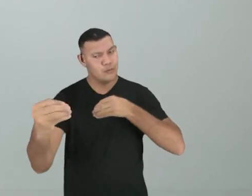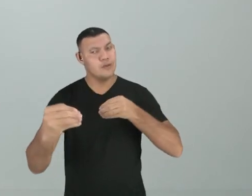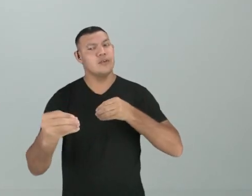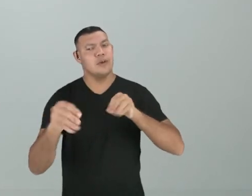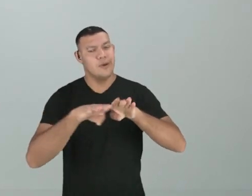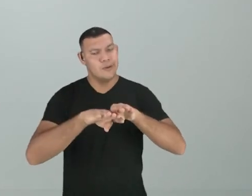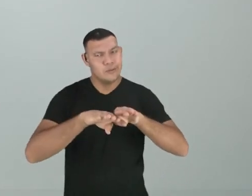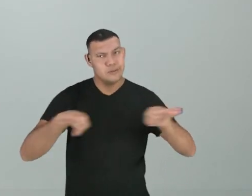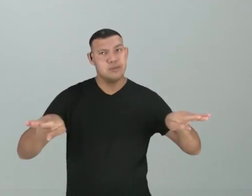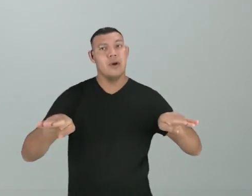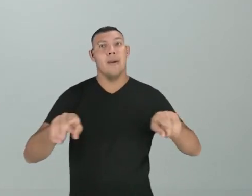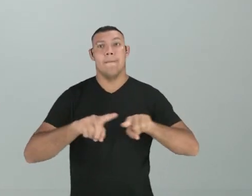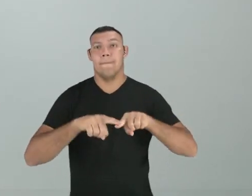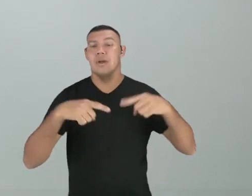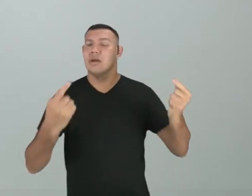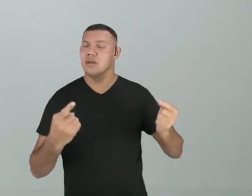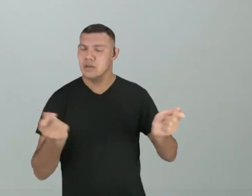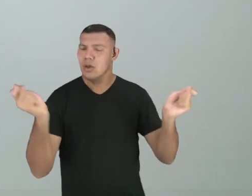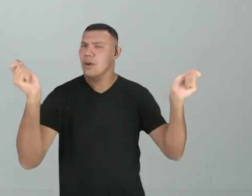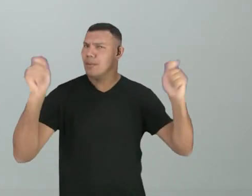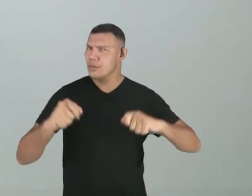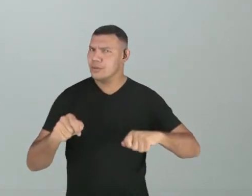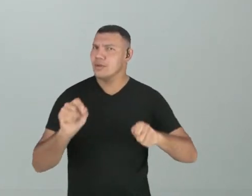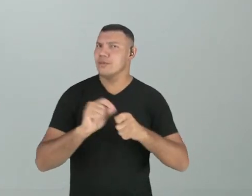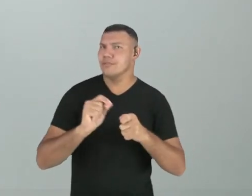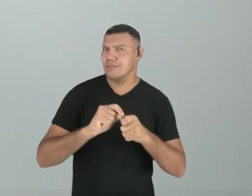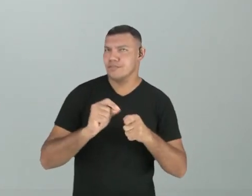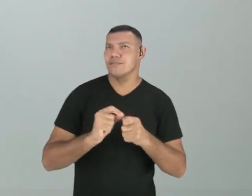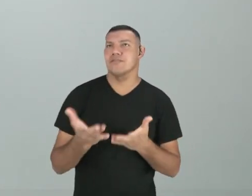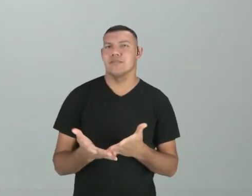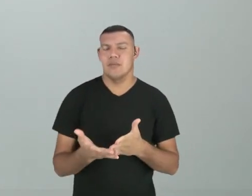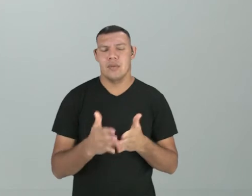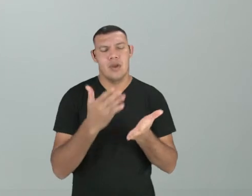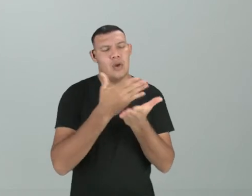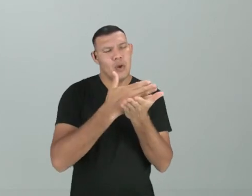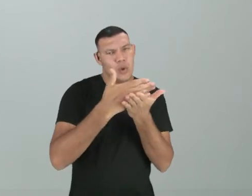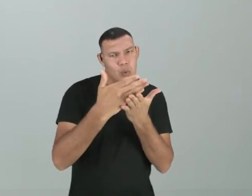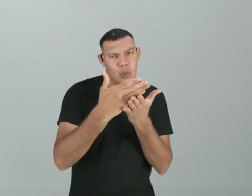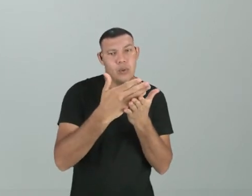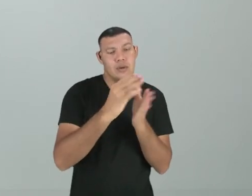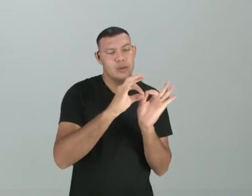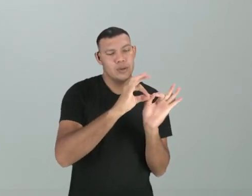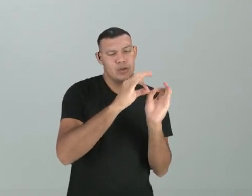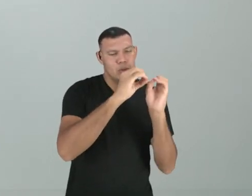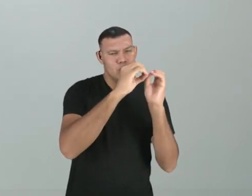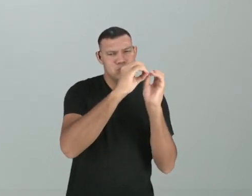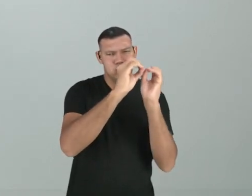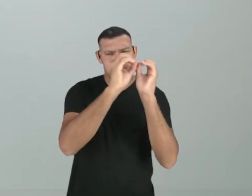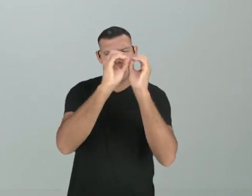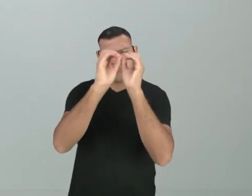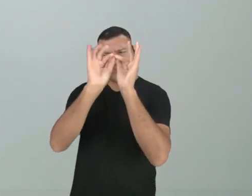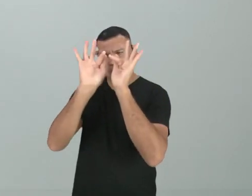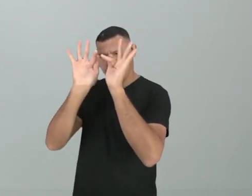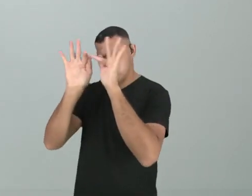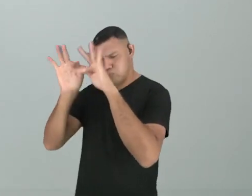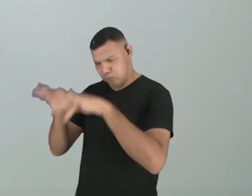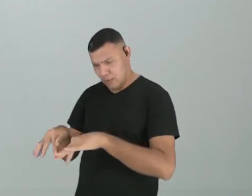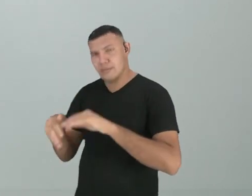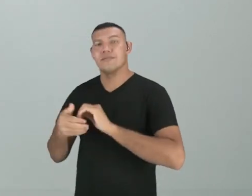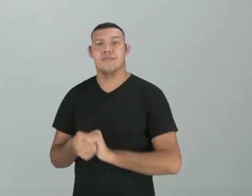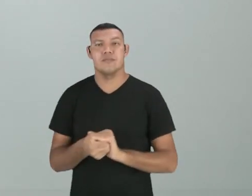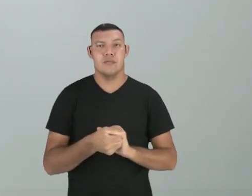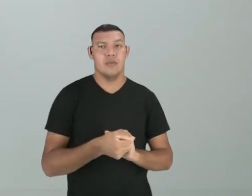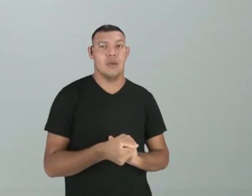interessante que seja linear, que é mais fácil para você produzir aquele início, meio e o fim, que aí eu tenho o início da história,